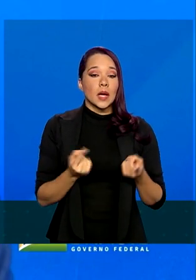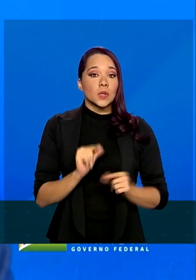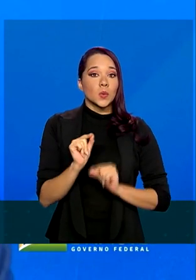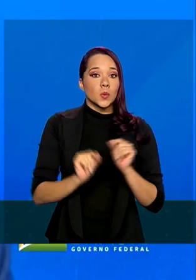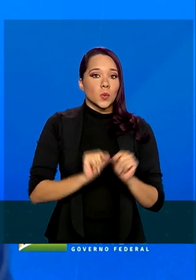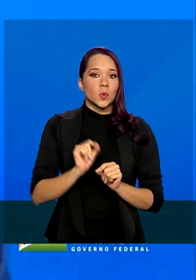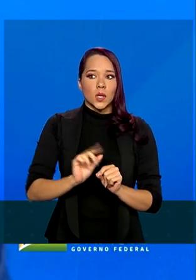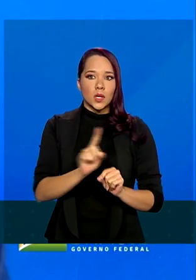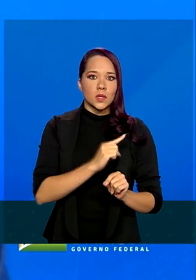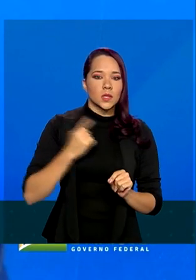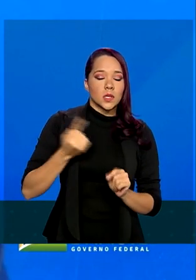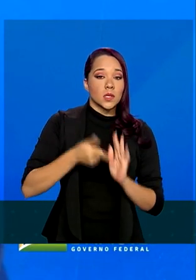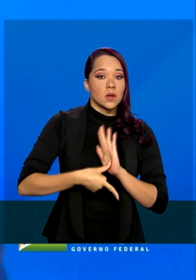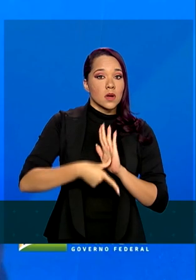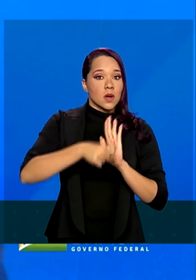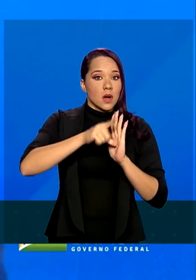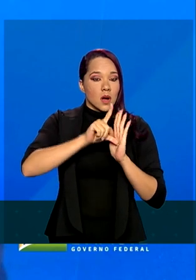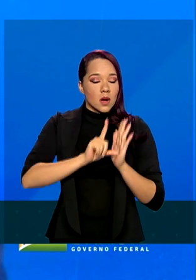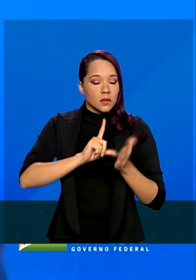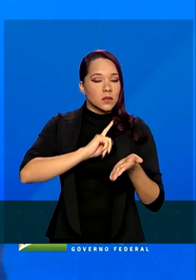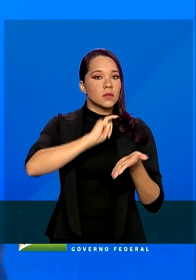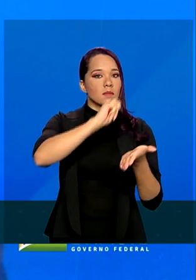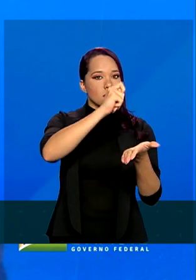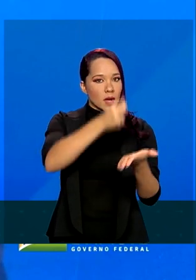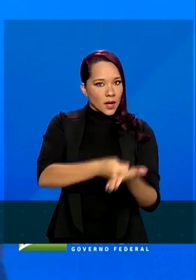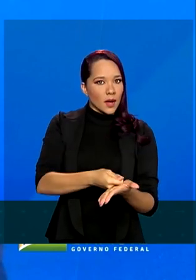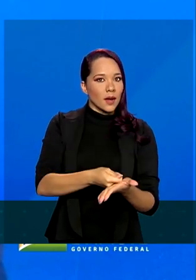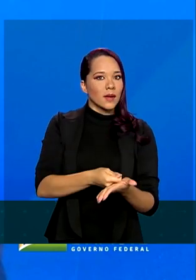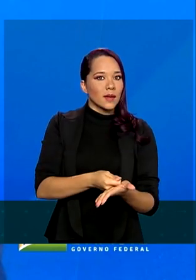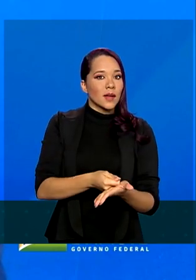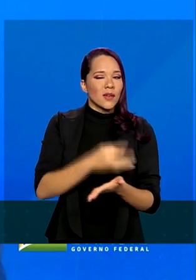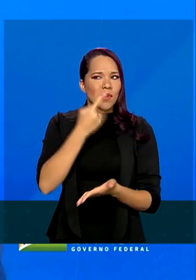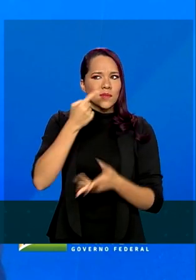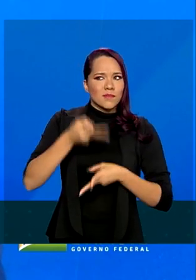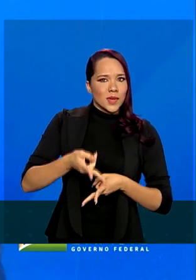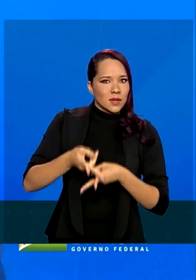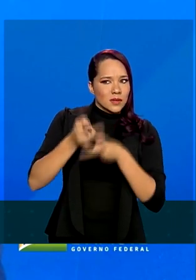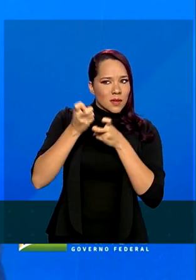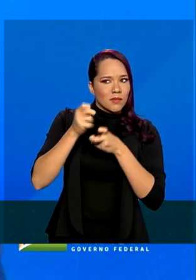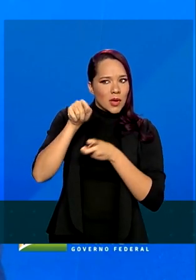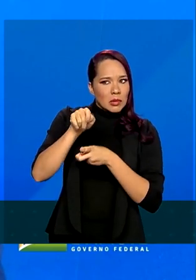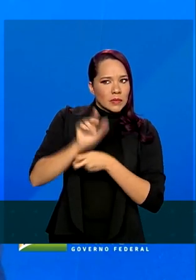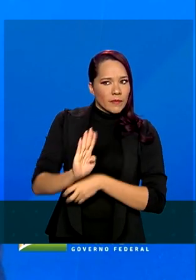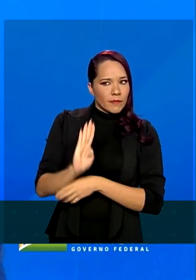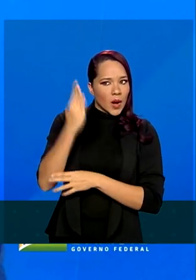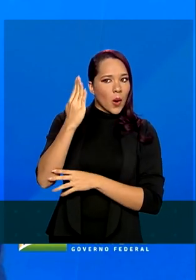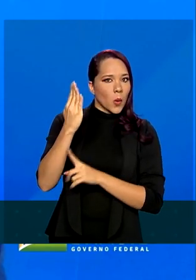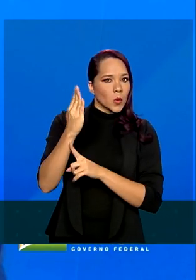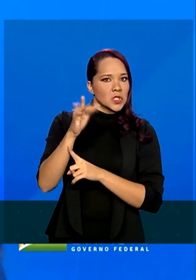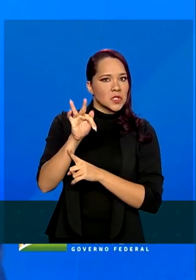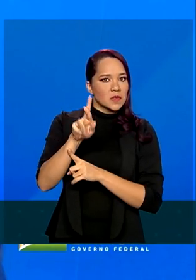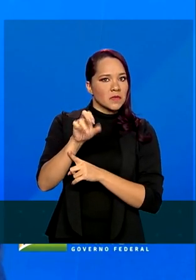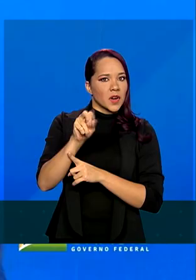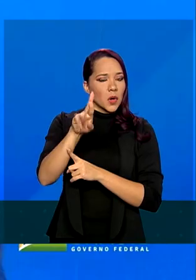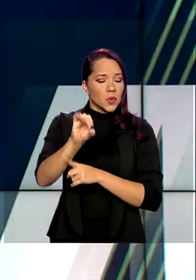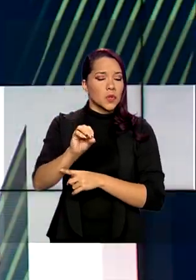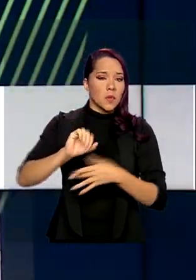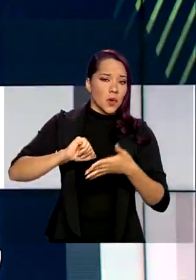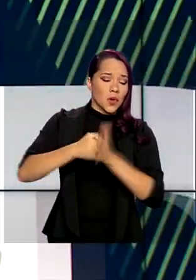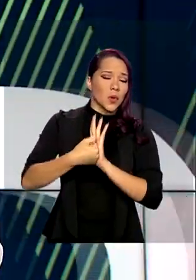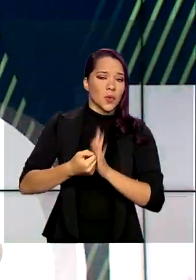nós, antes de pagarmos, quando percebemos a fraude, bloqueamos a conta.